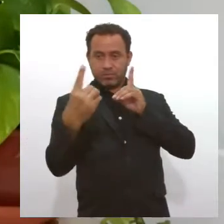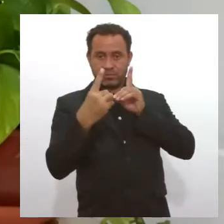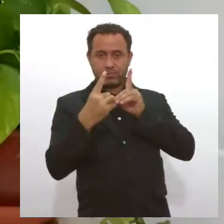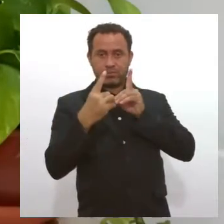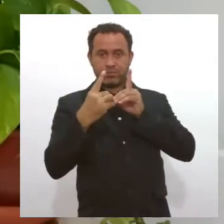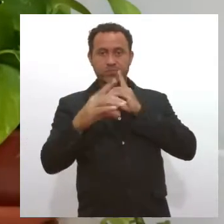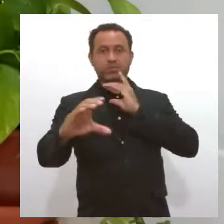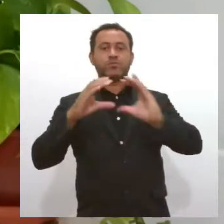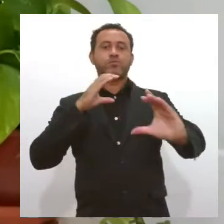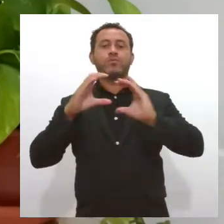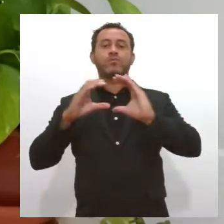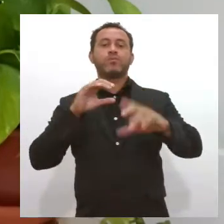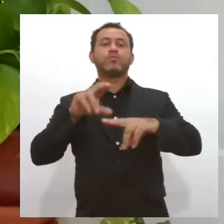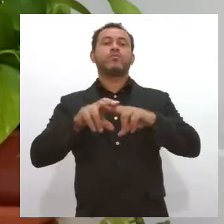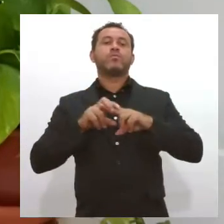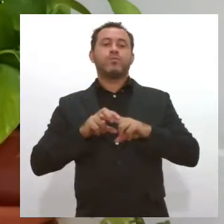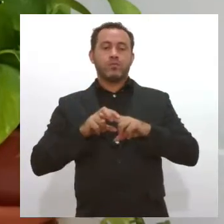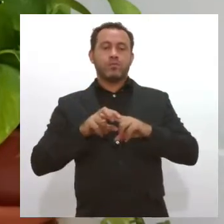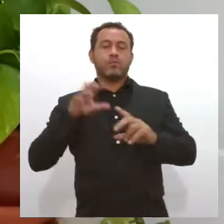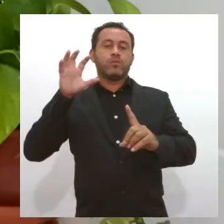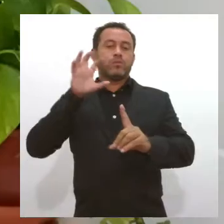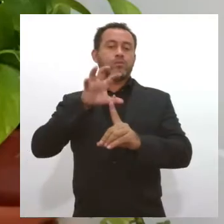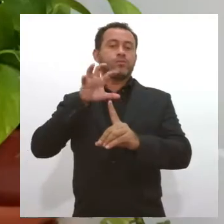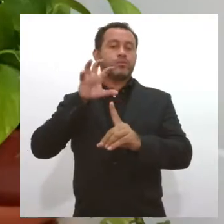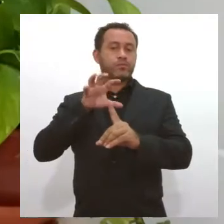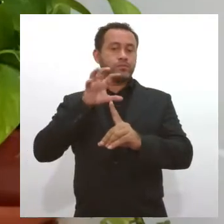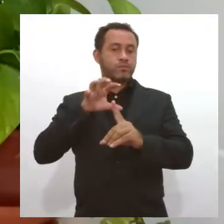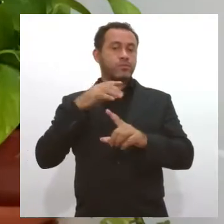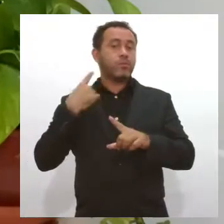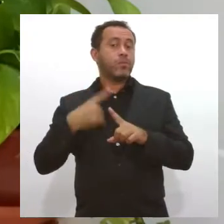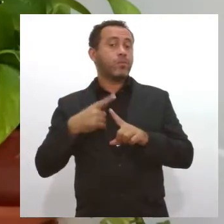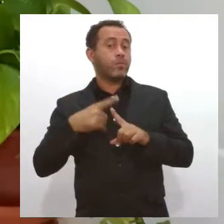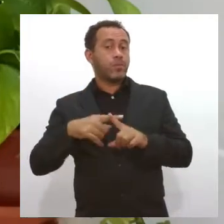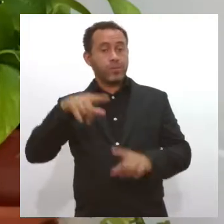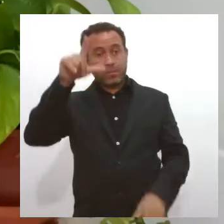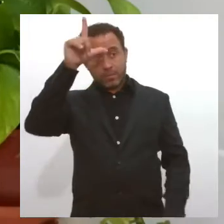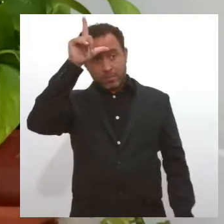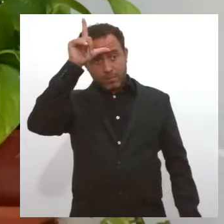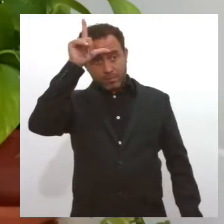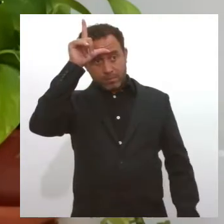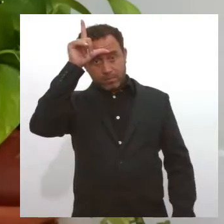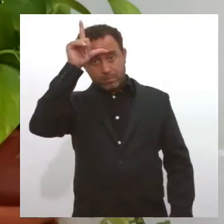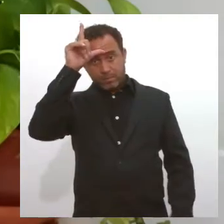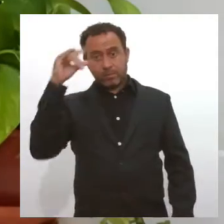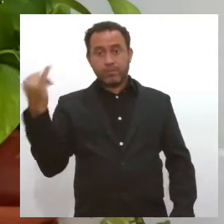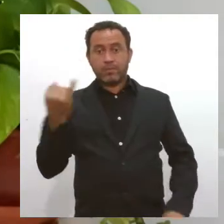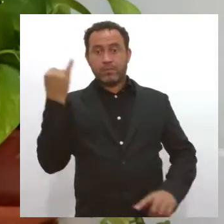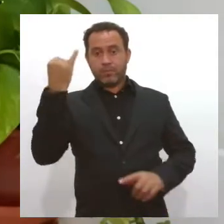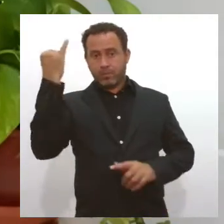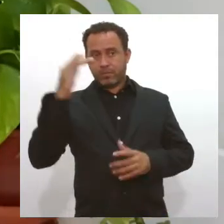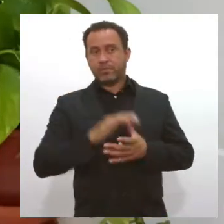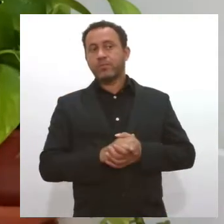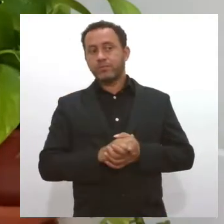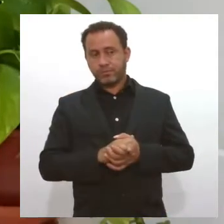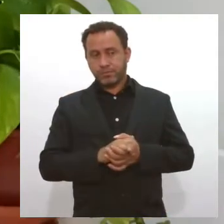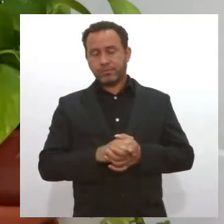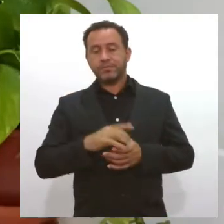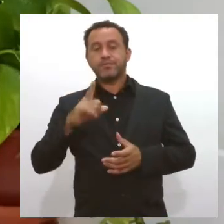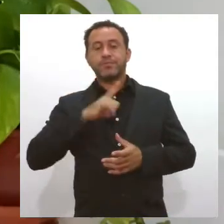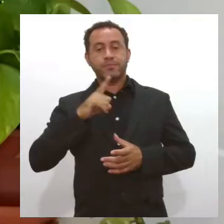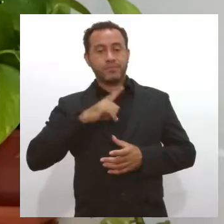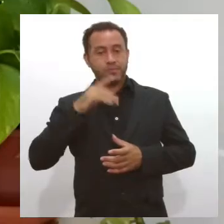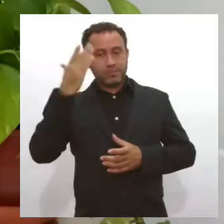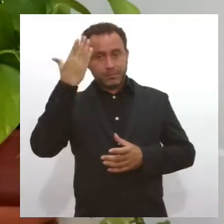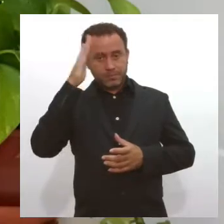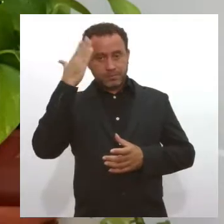comunicação. E portanto está nos influenciando. E por que a autoliderança é tão importante? Bom, temos que entender também